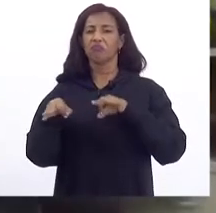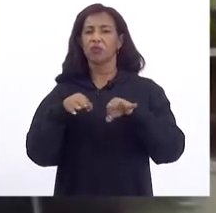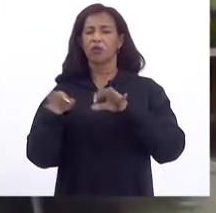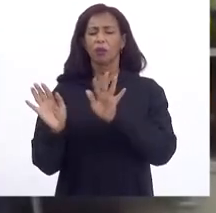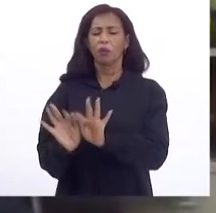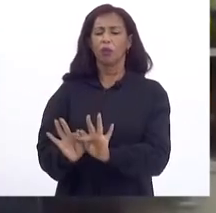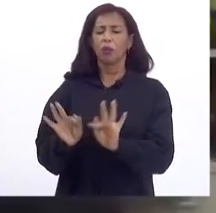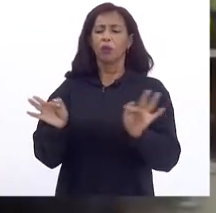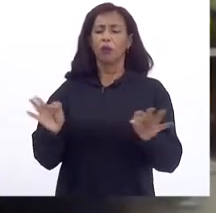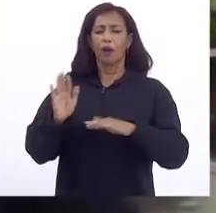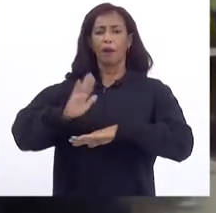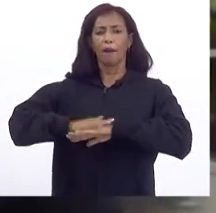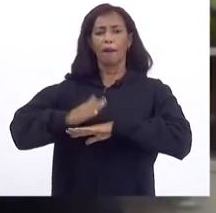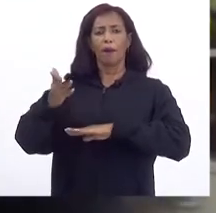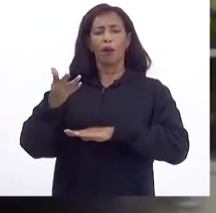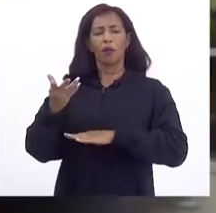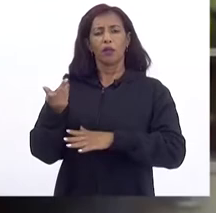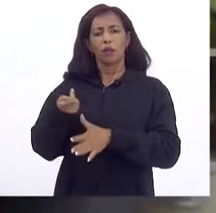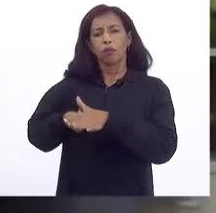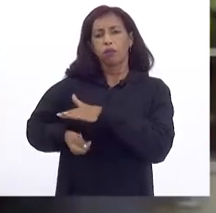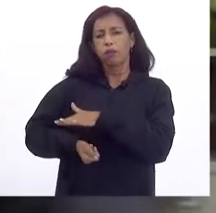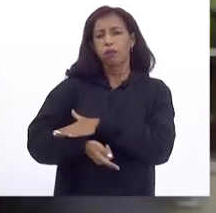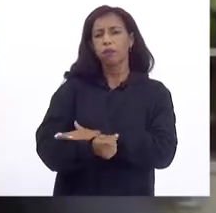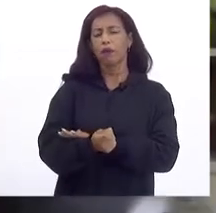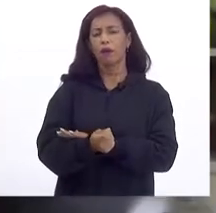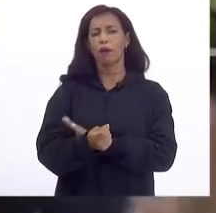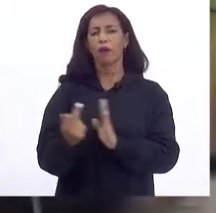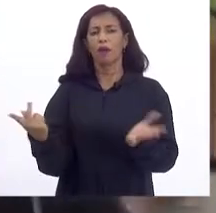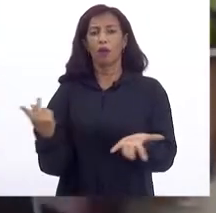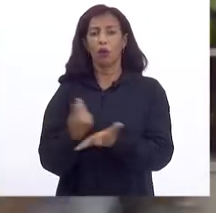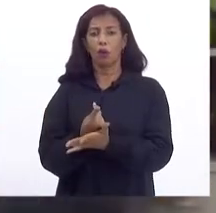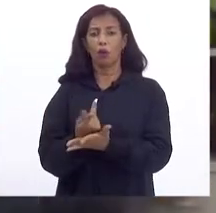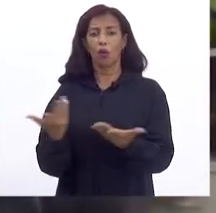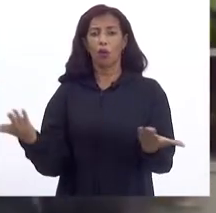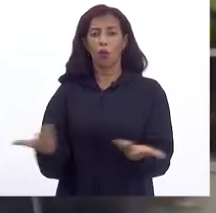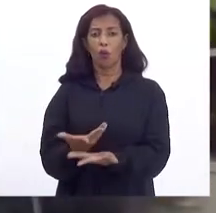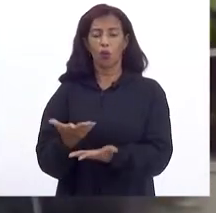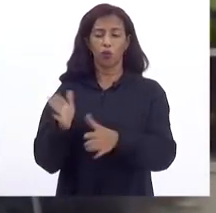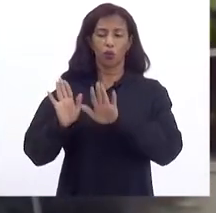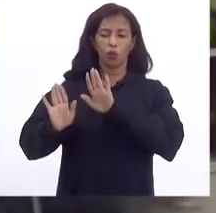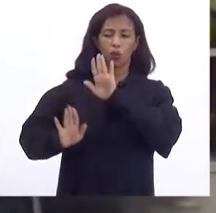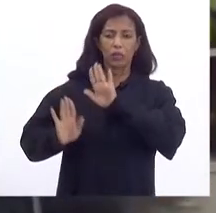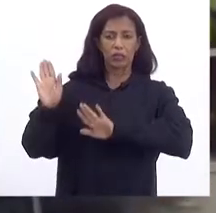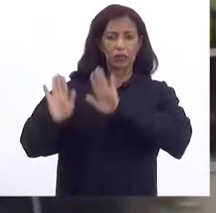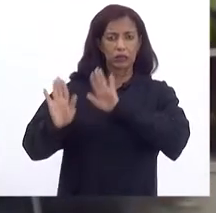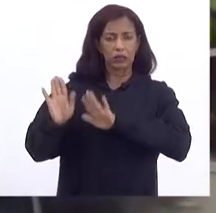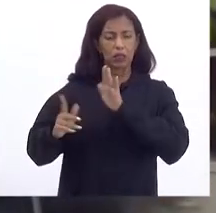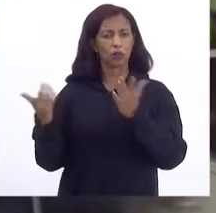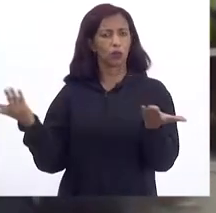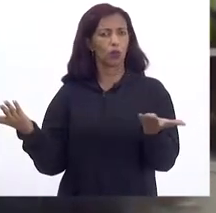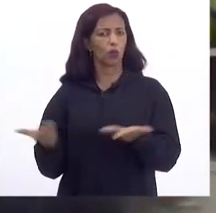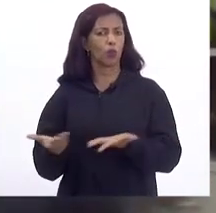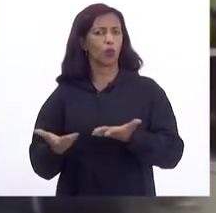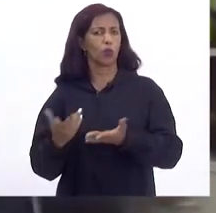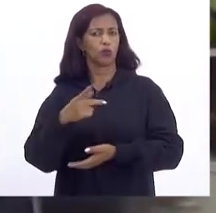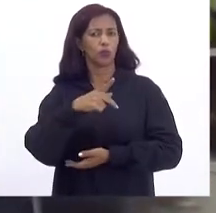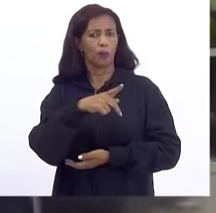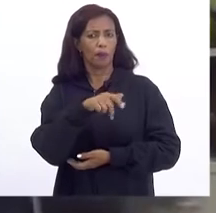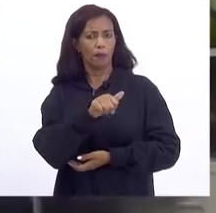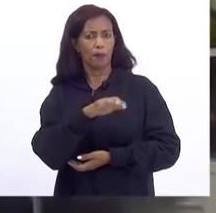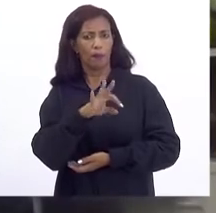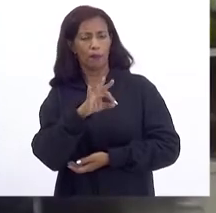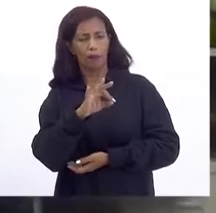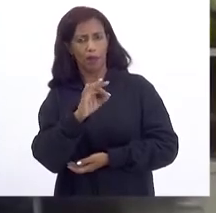Que a maioria Dos investimentos Que nós estamos Licitando hoje Do pacto Eles estão saindo Com